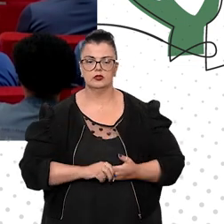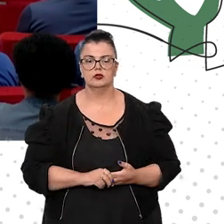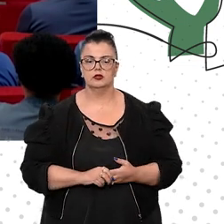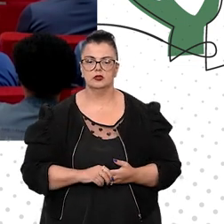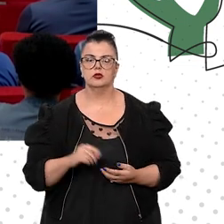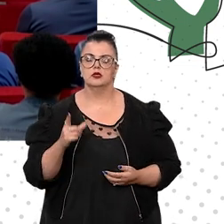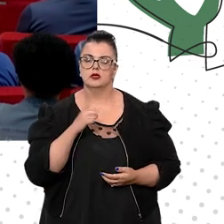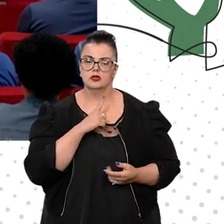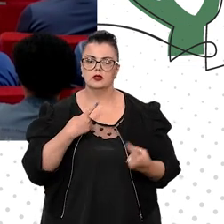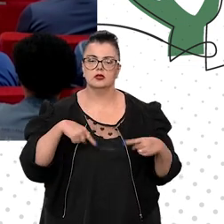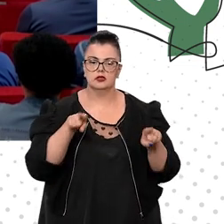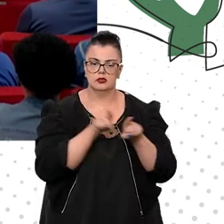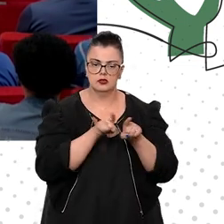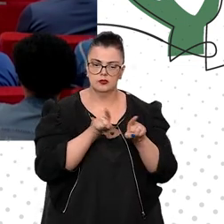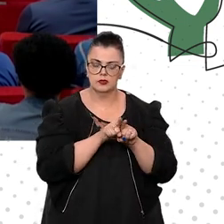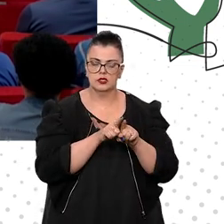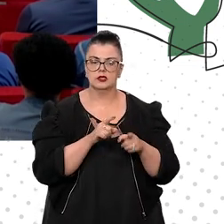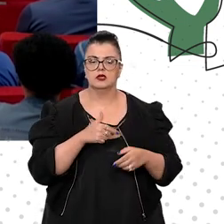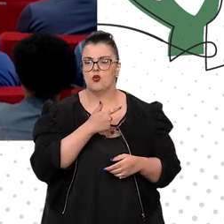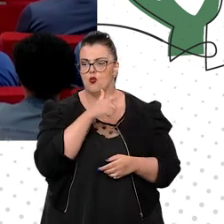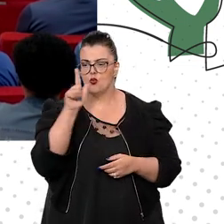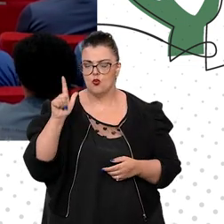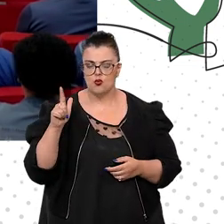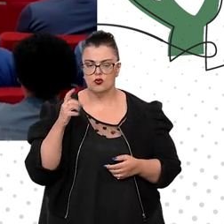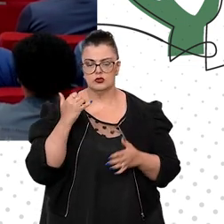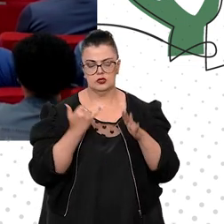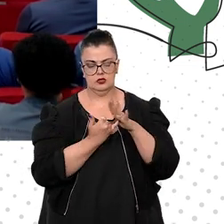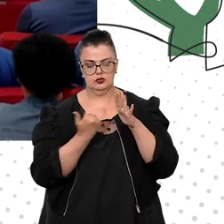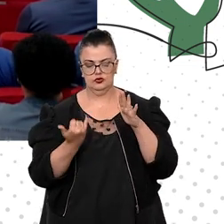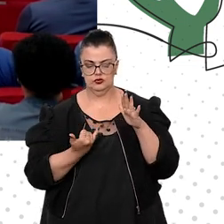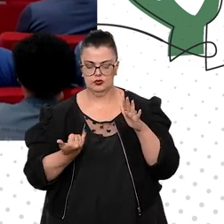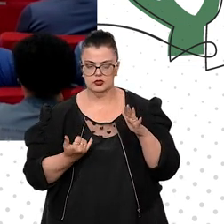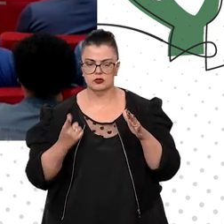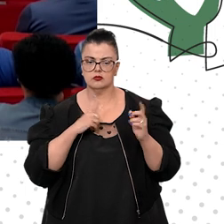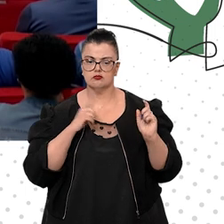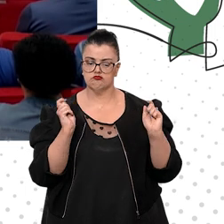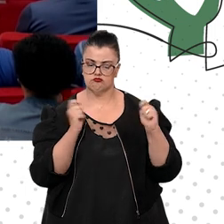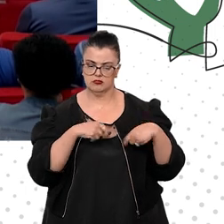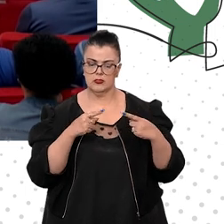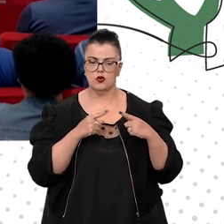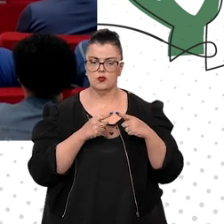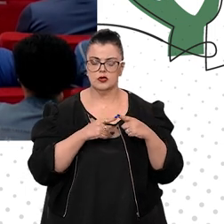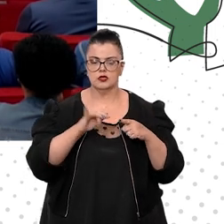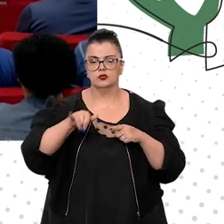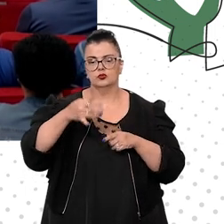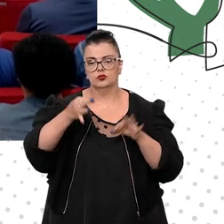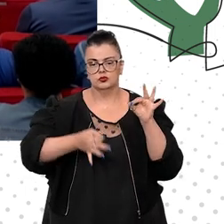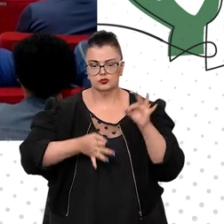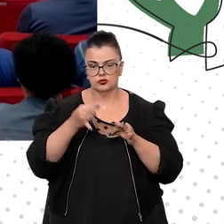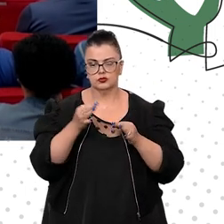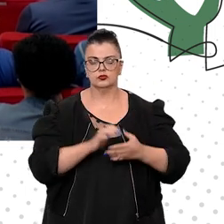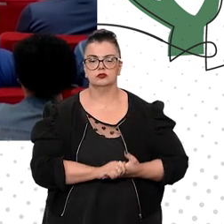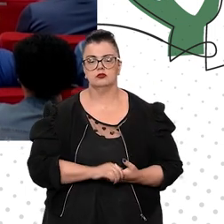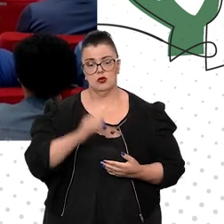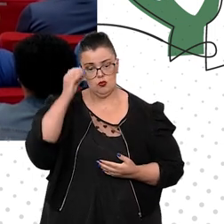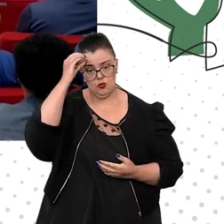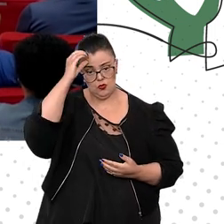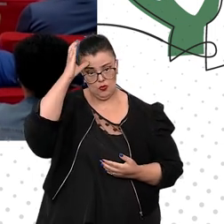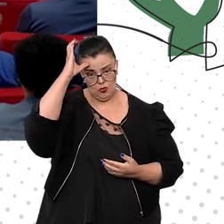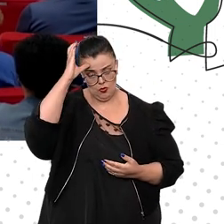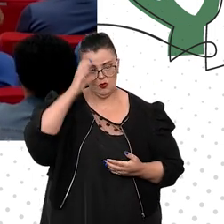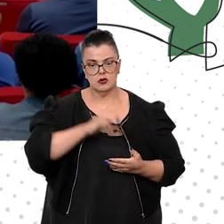prestando a outras instituições que têm a ver com a justiça o seu conhecimento ou